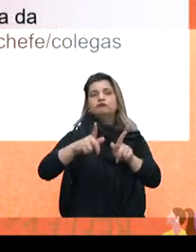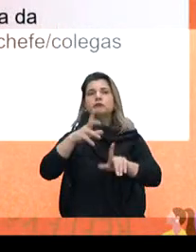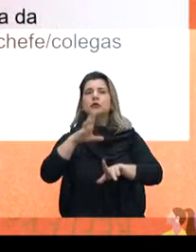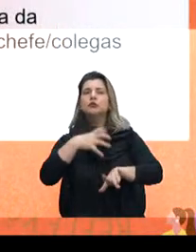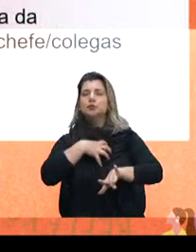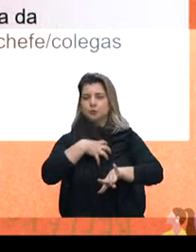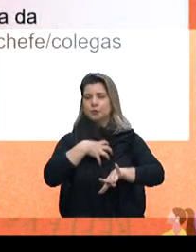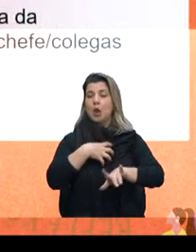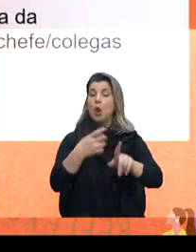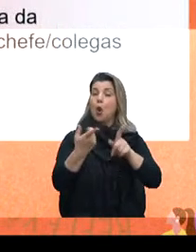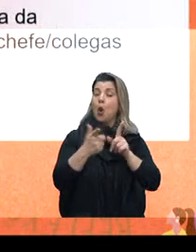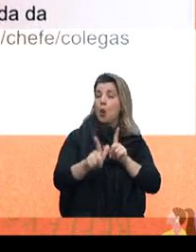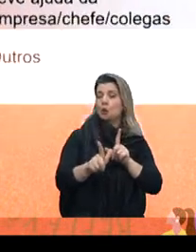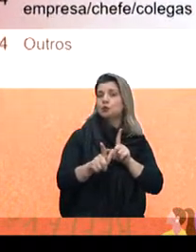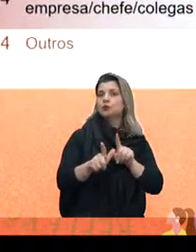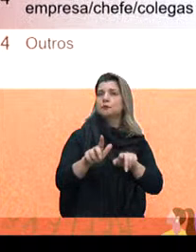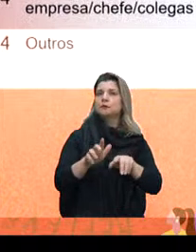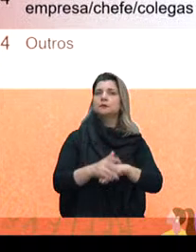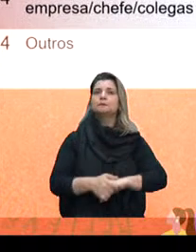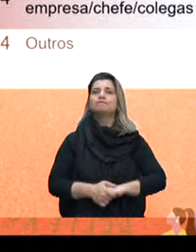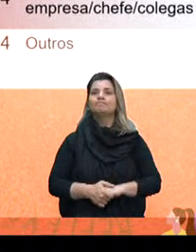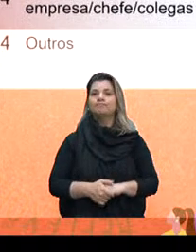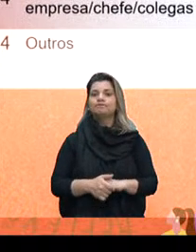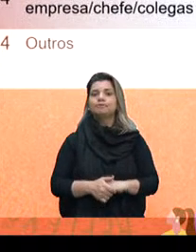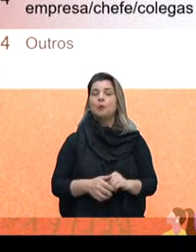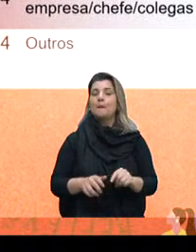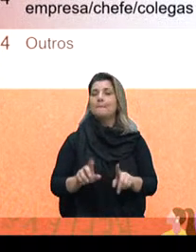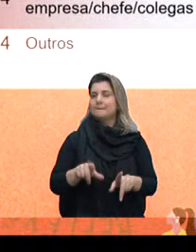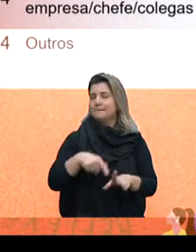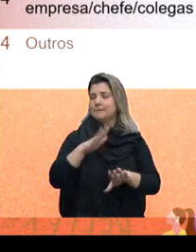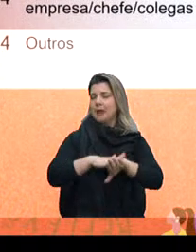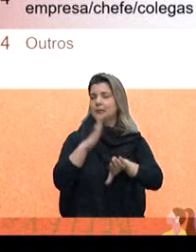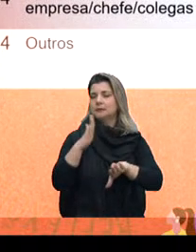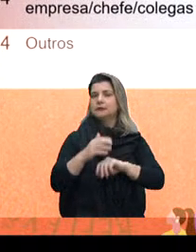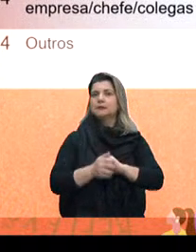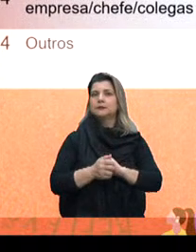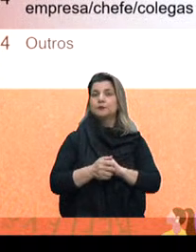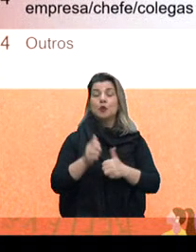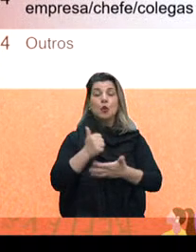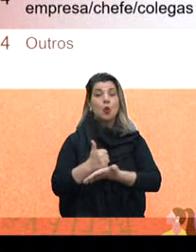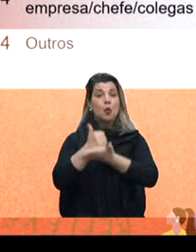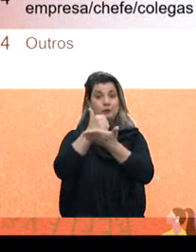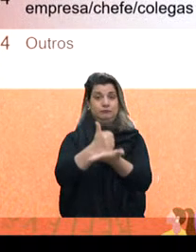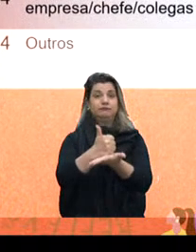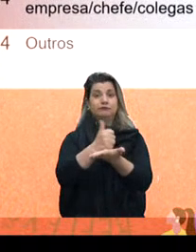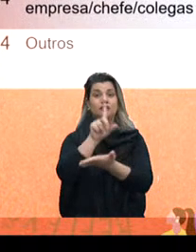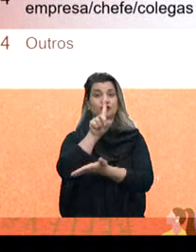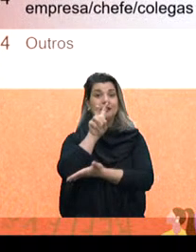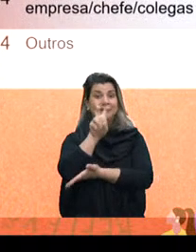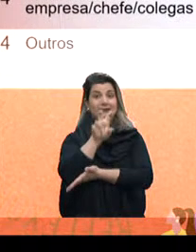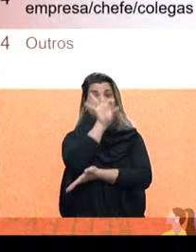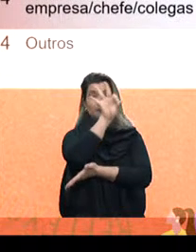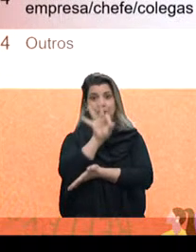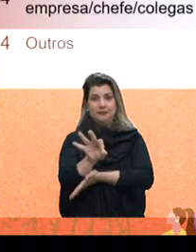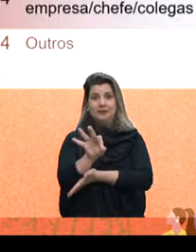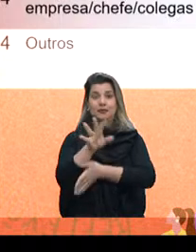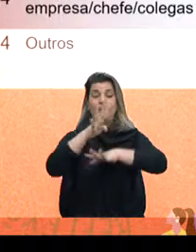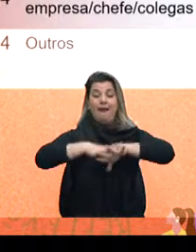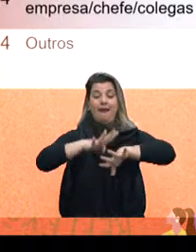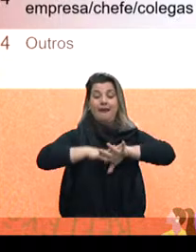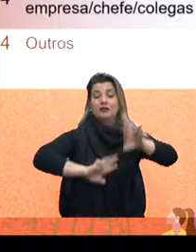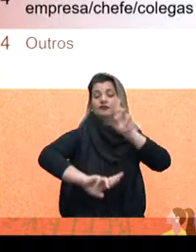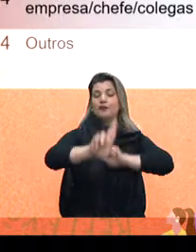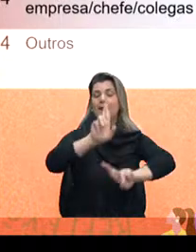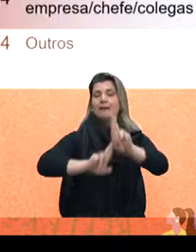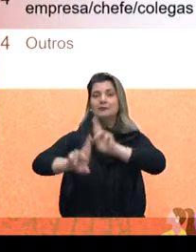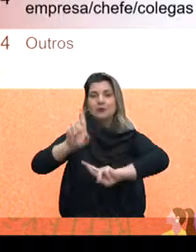outros de uma forma pontual. O principal apoio de 15% desses gaúchos foram a rede de relacionamento, a